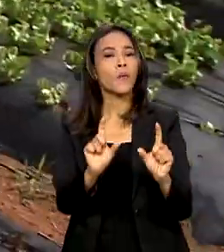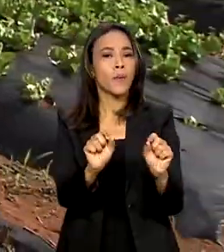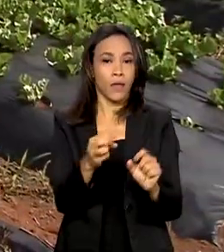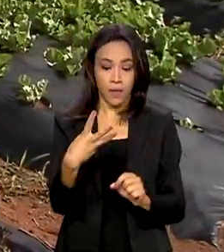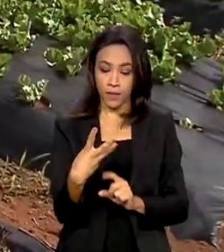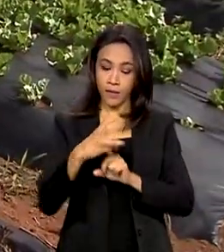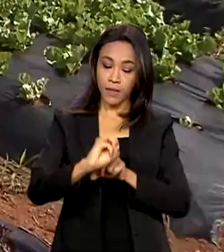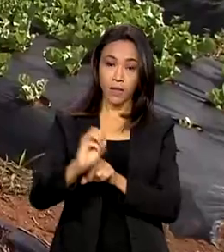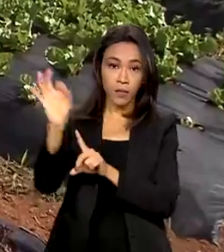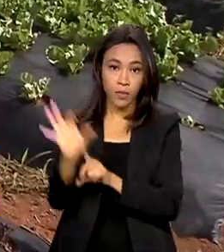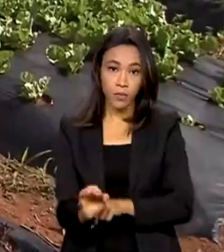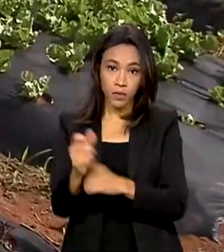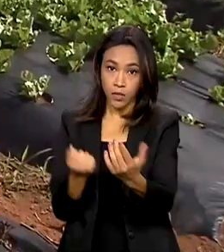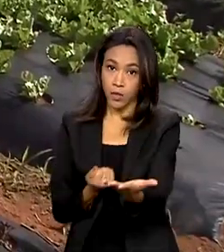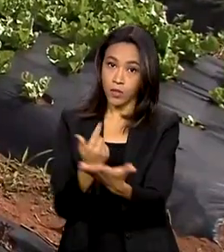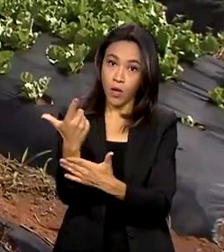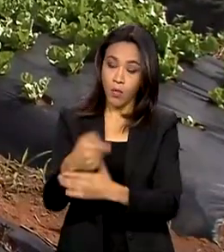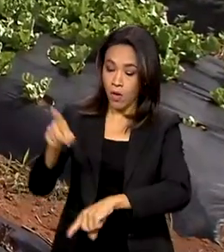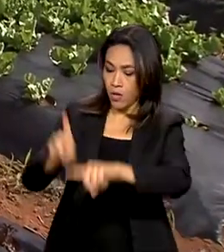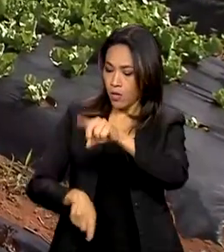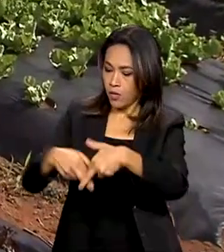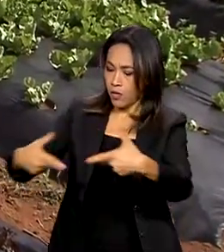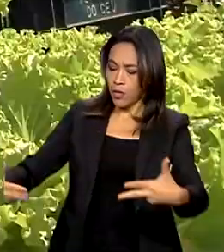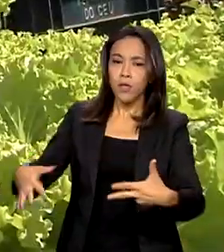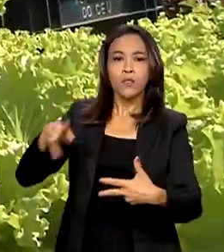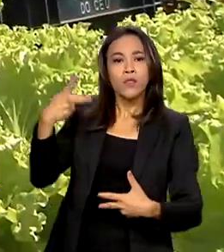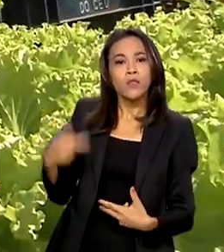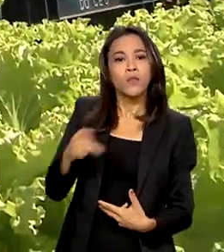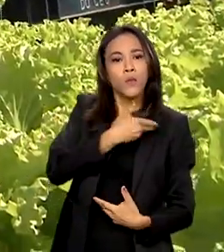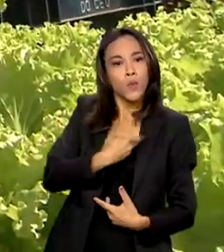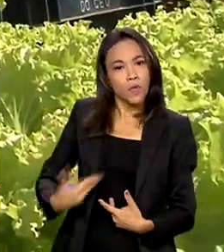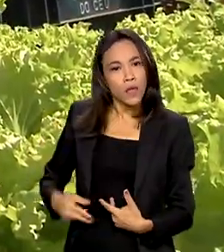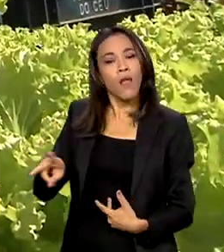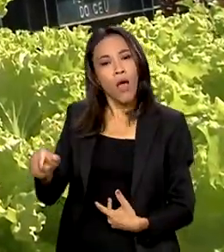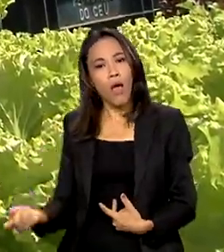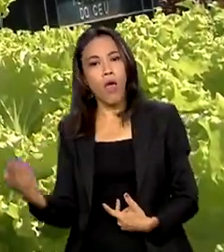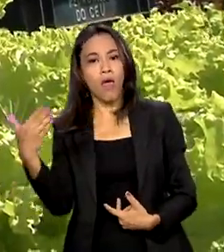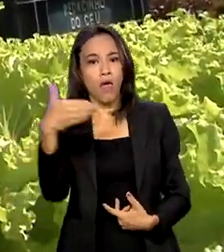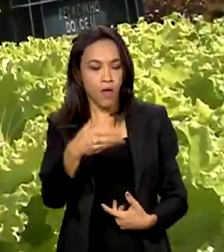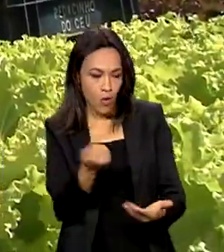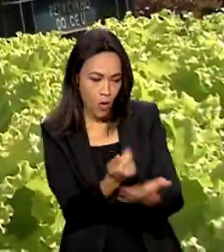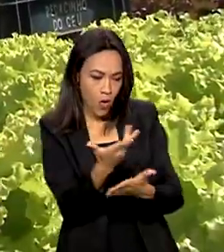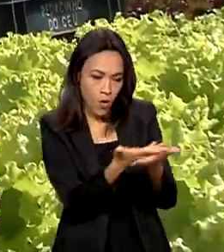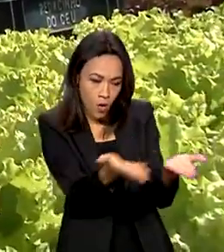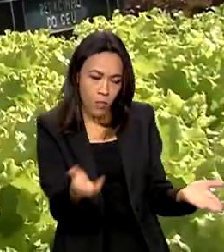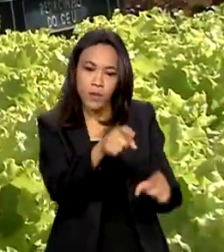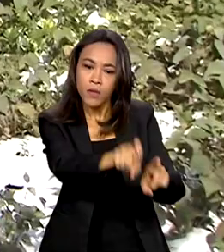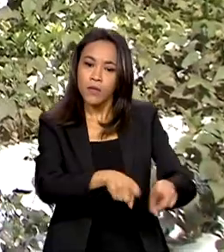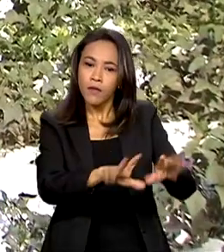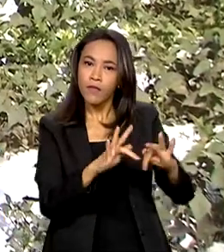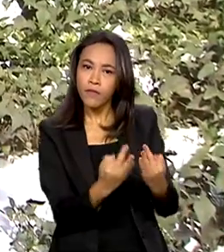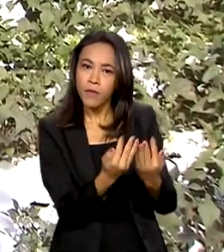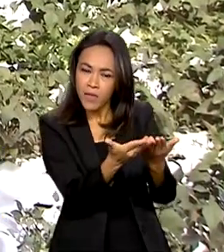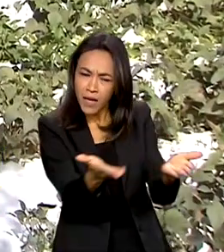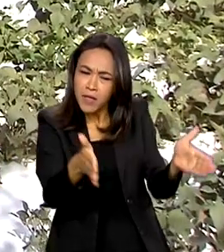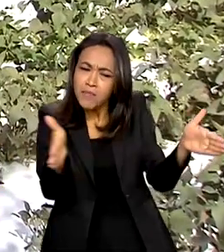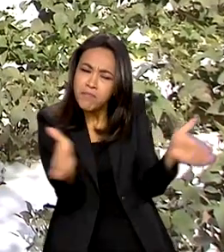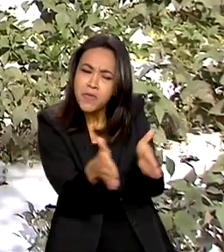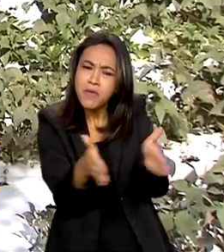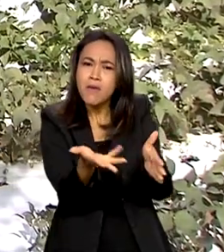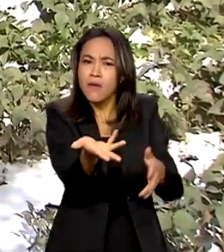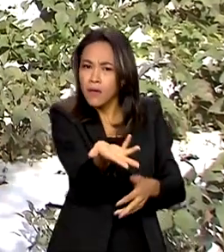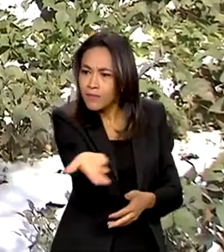% das compras públicas de gênero alimentício deverão ser feitas de agricultores familiares e de pequenas